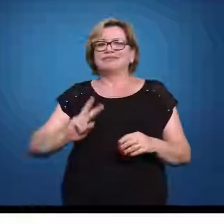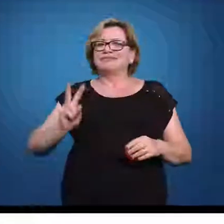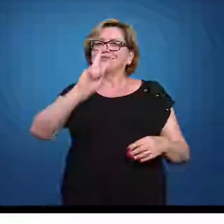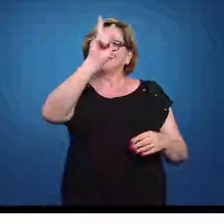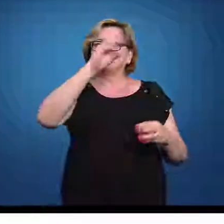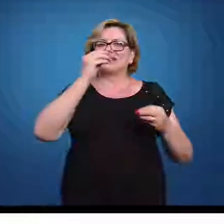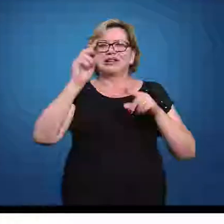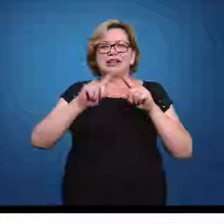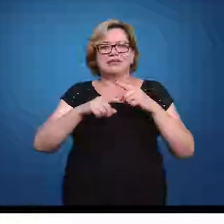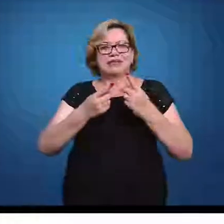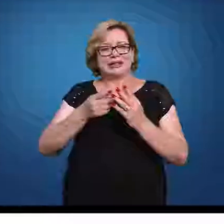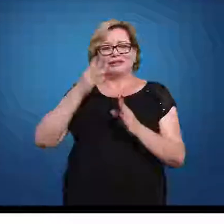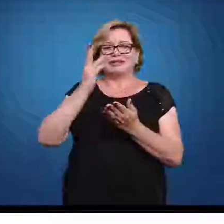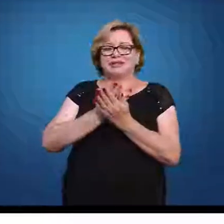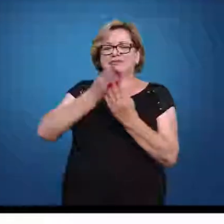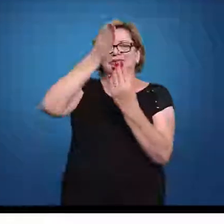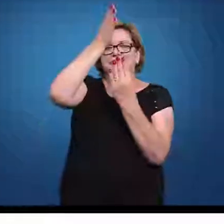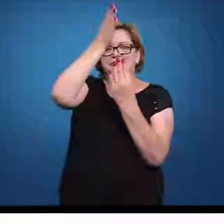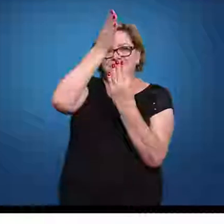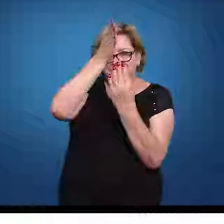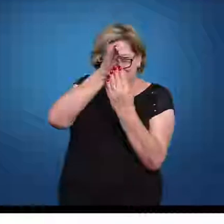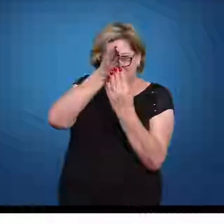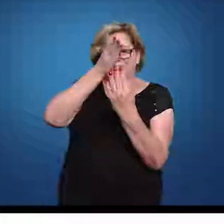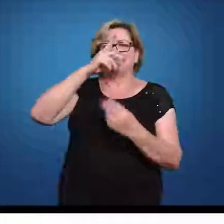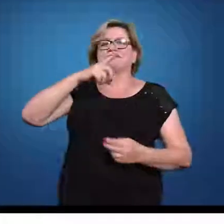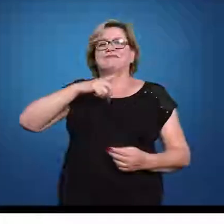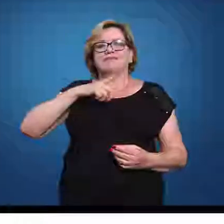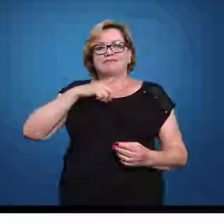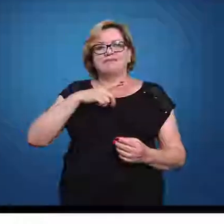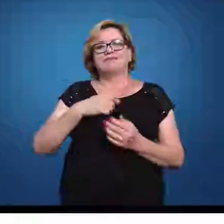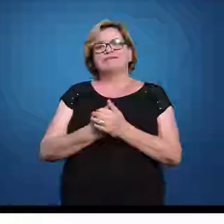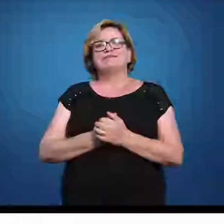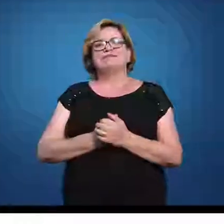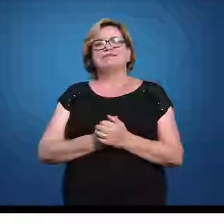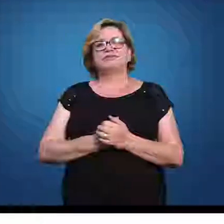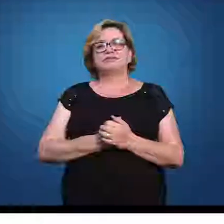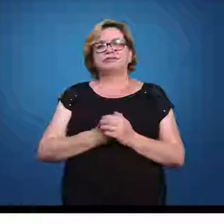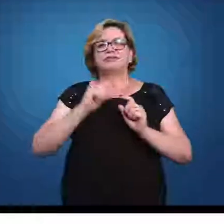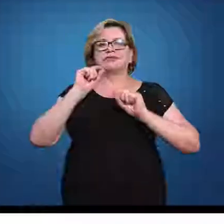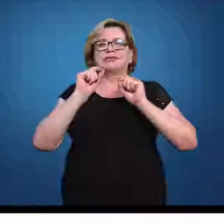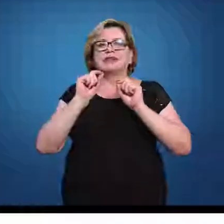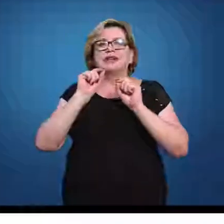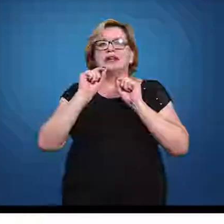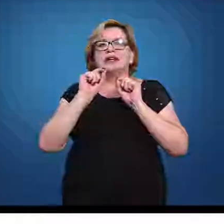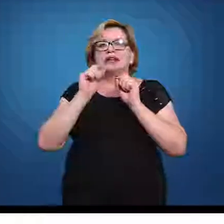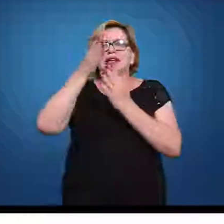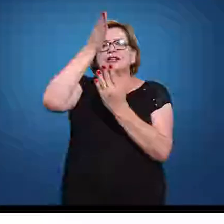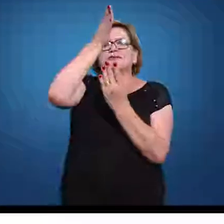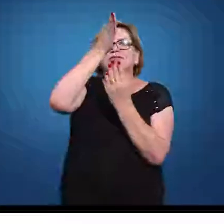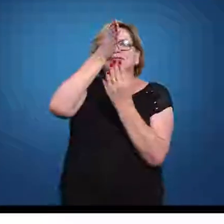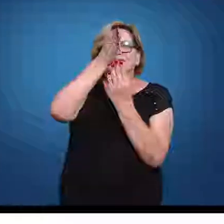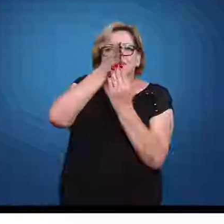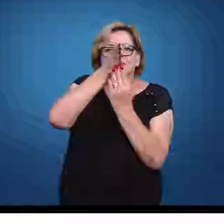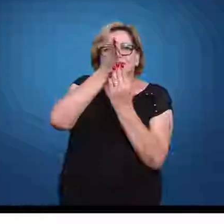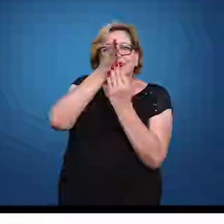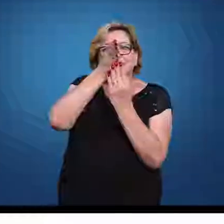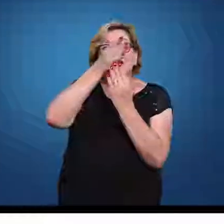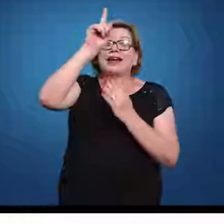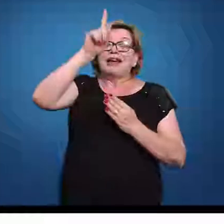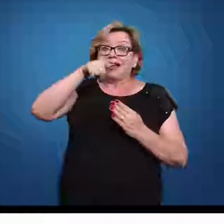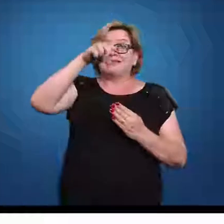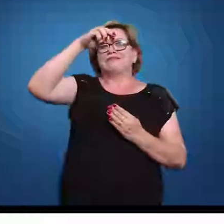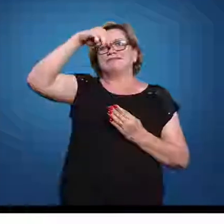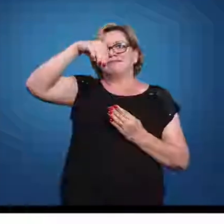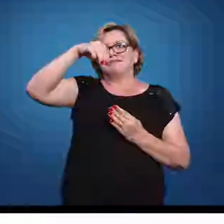variação. Mas a média sempre está localizada no meio da curva. Quem que vai ficar exatamente no meio? A média.